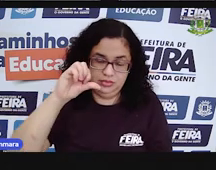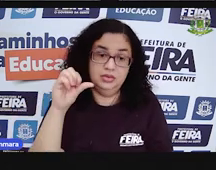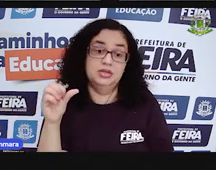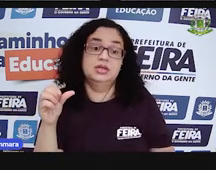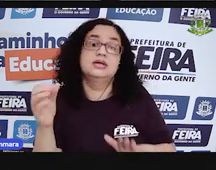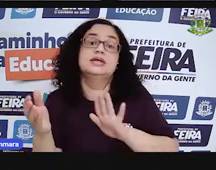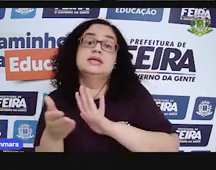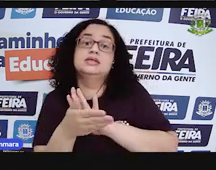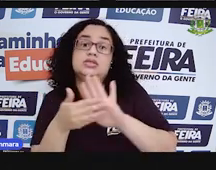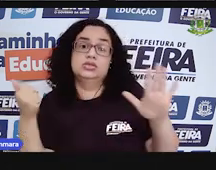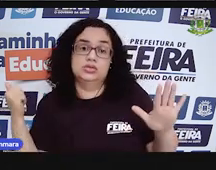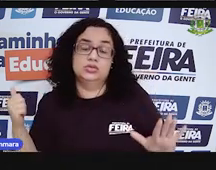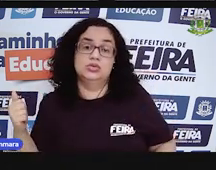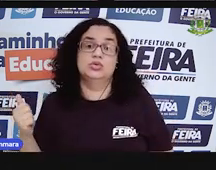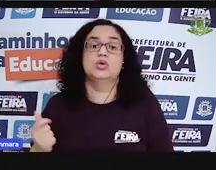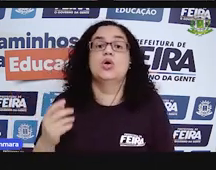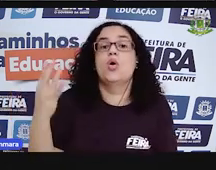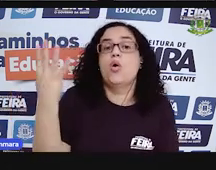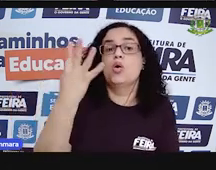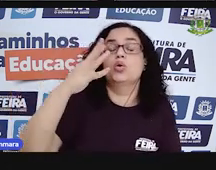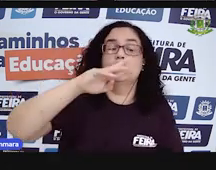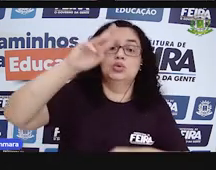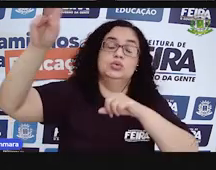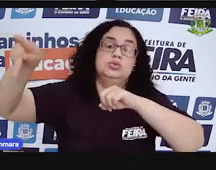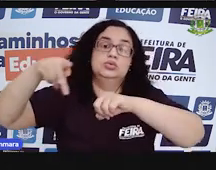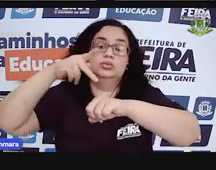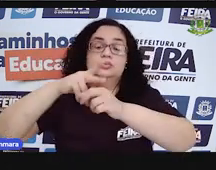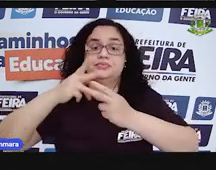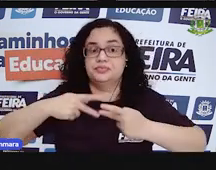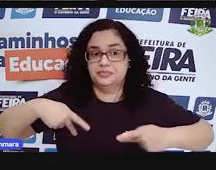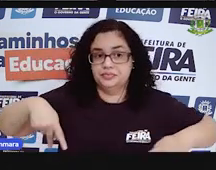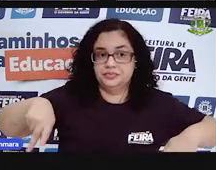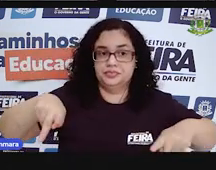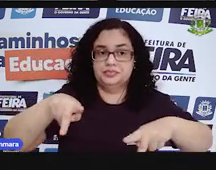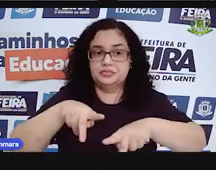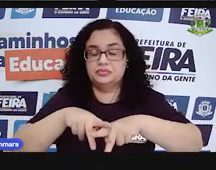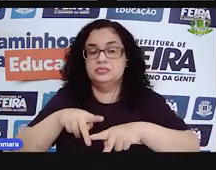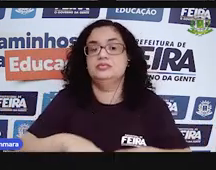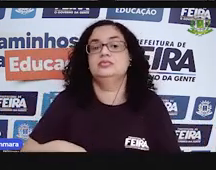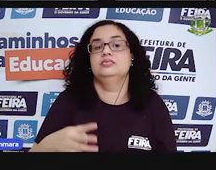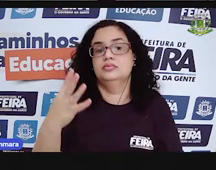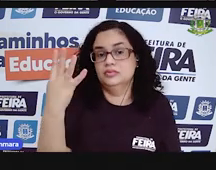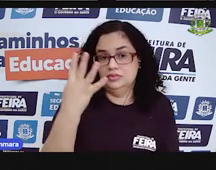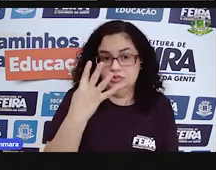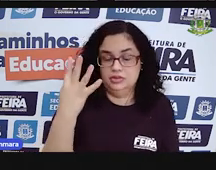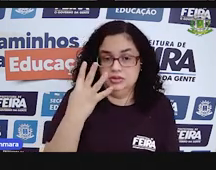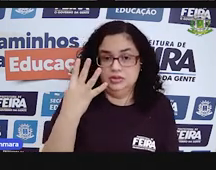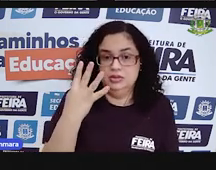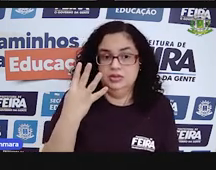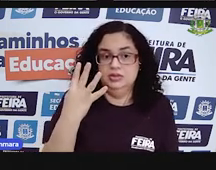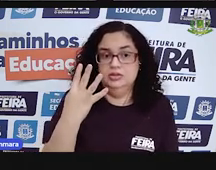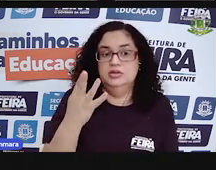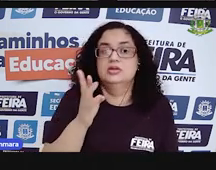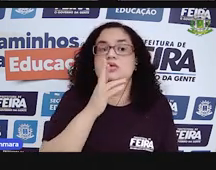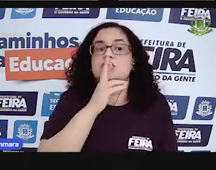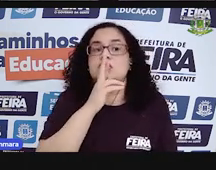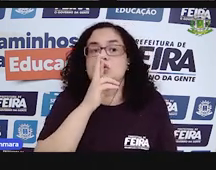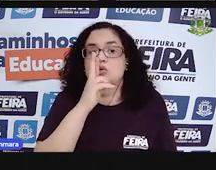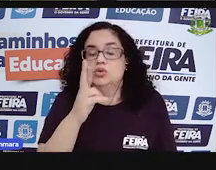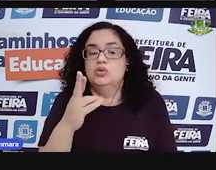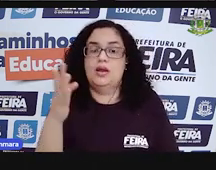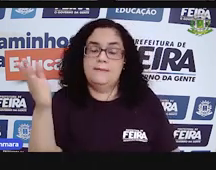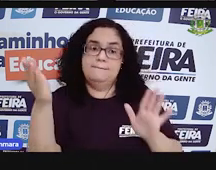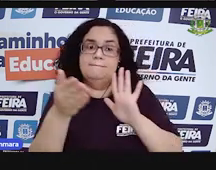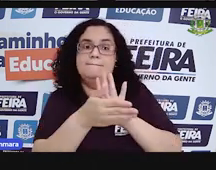retirando os 4 países menos populosos. Os 4 países populosos deu os 4